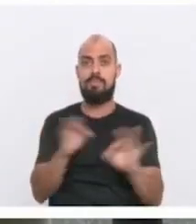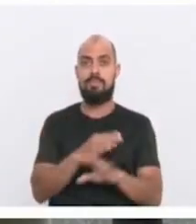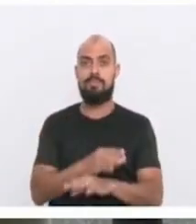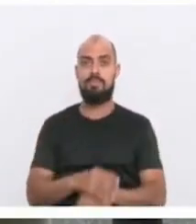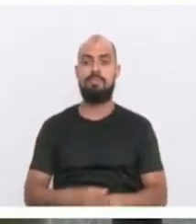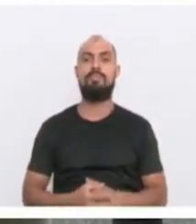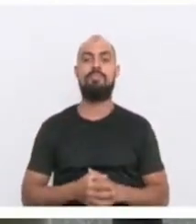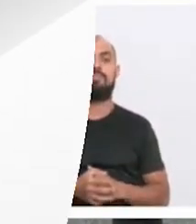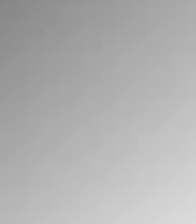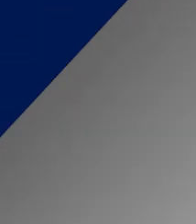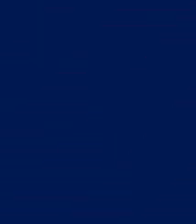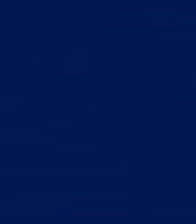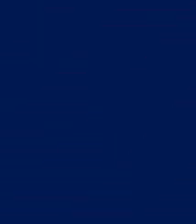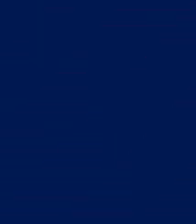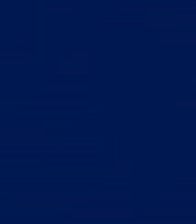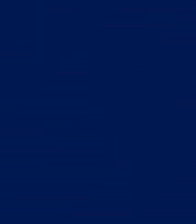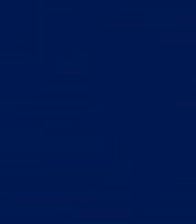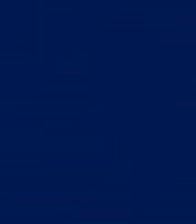desta sessão.